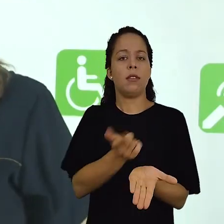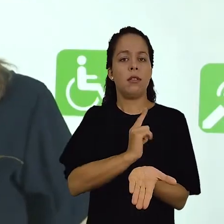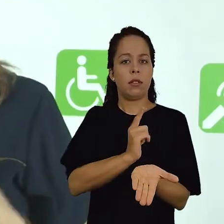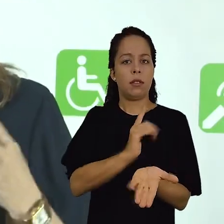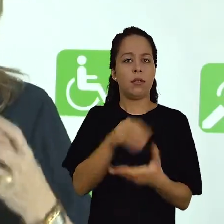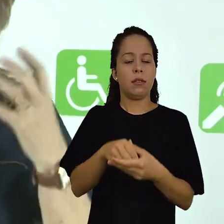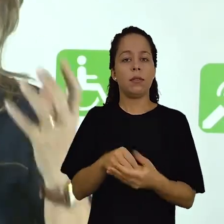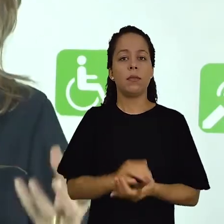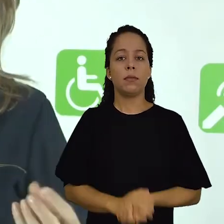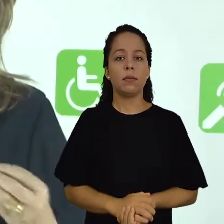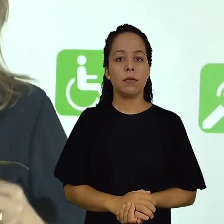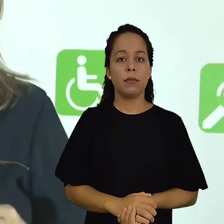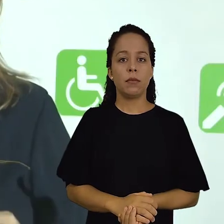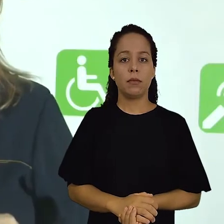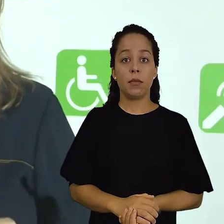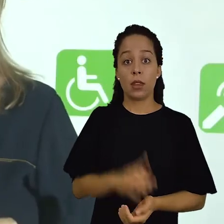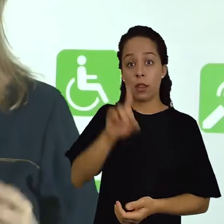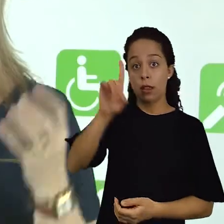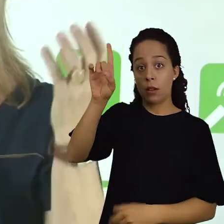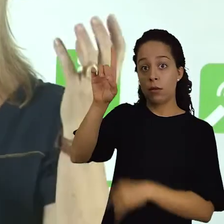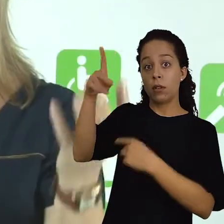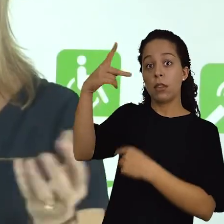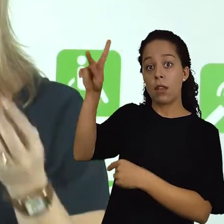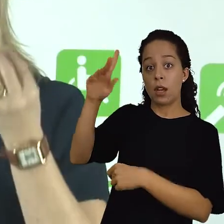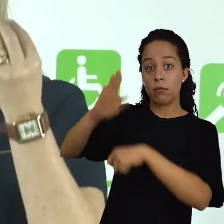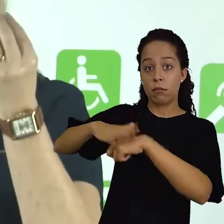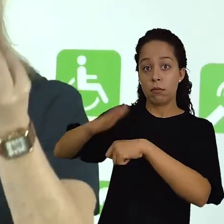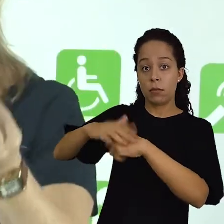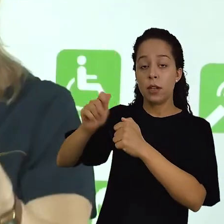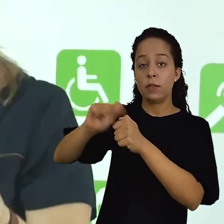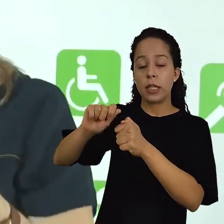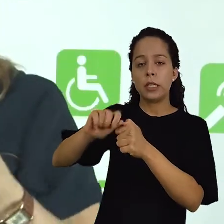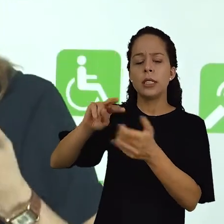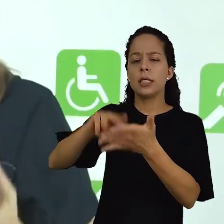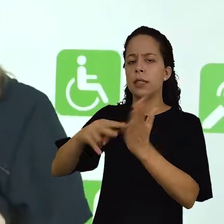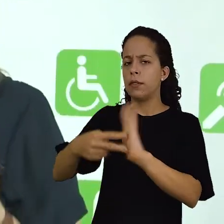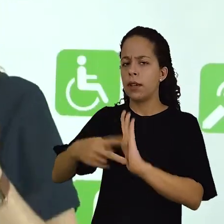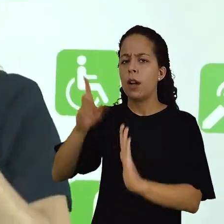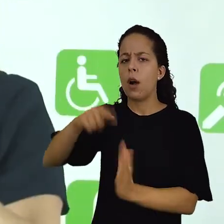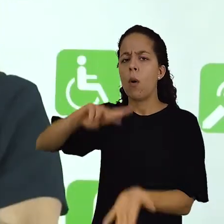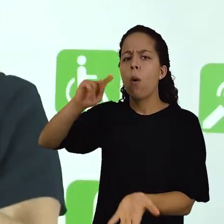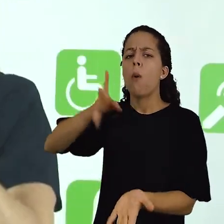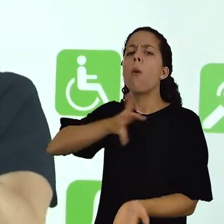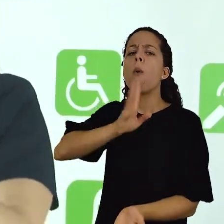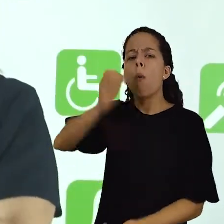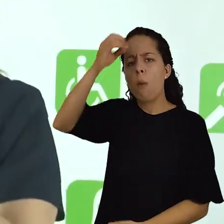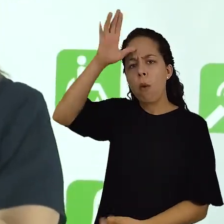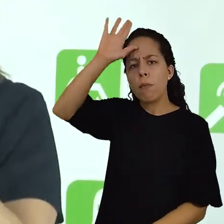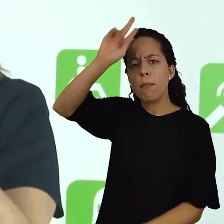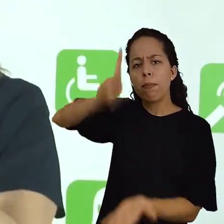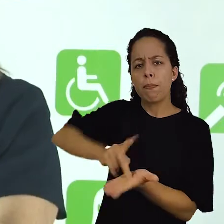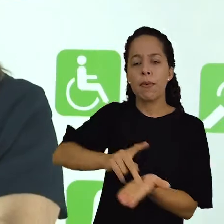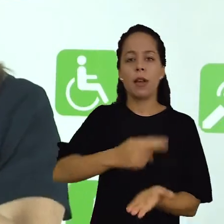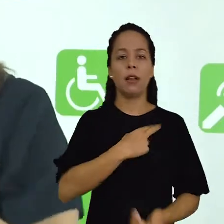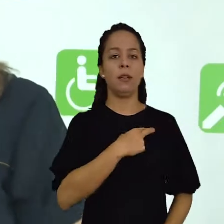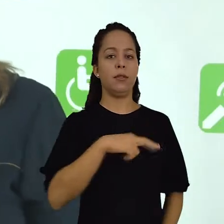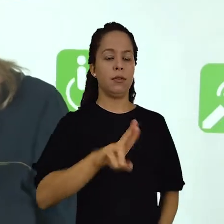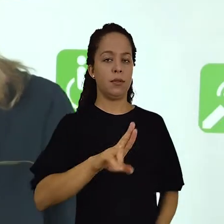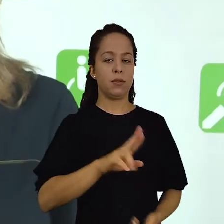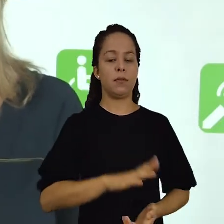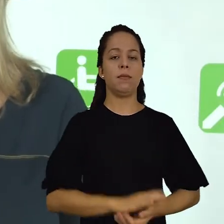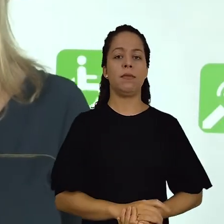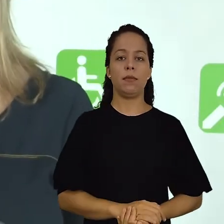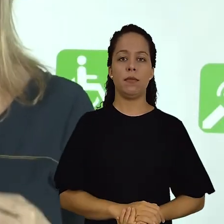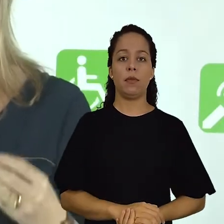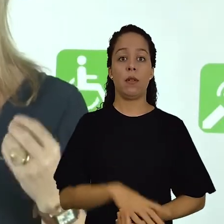fé. E a obra de Deus é considerada o verdadeiro conhecimento, a fonte do verdadeiro conhecimento religioso.